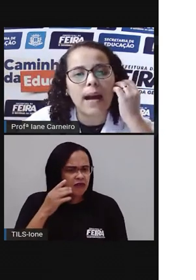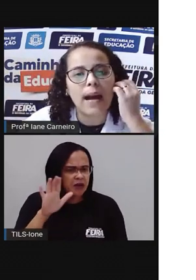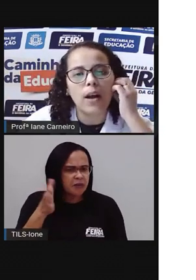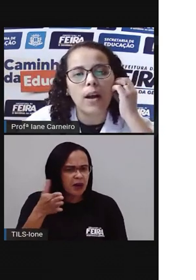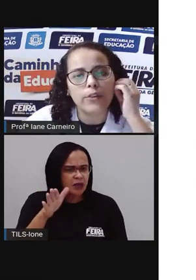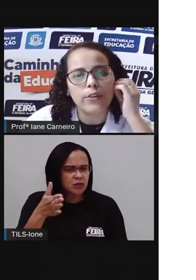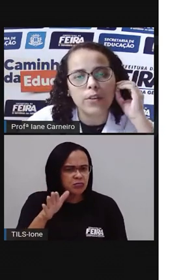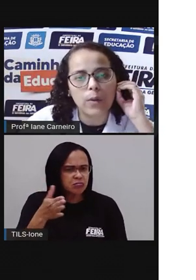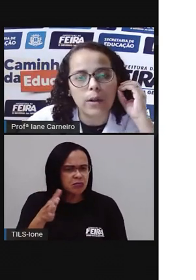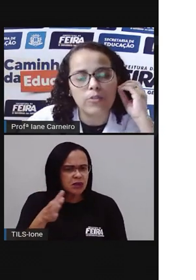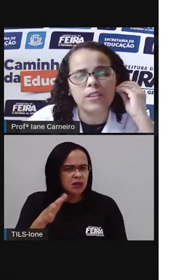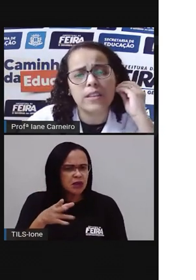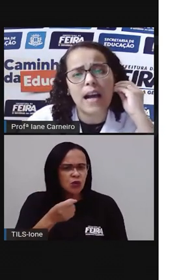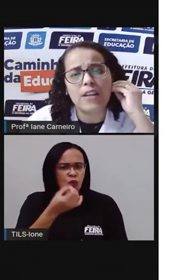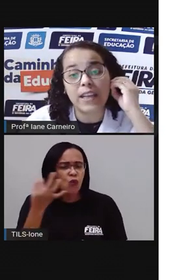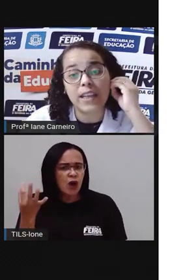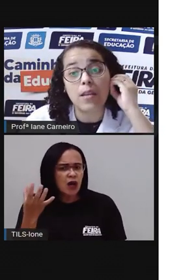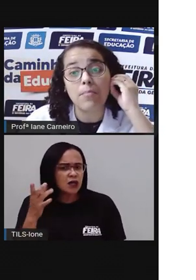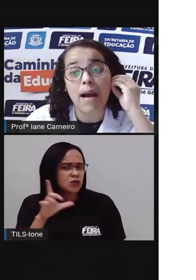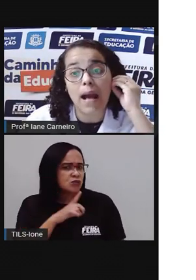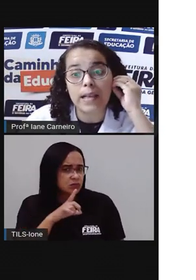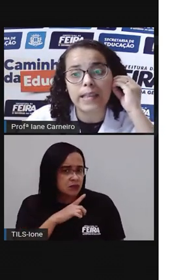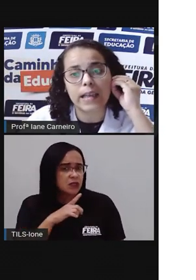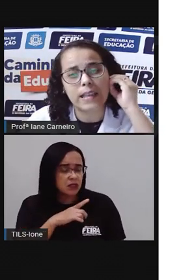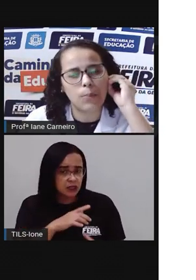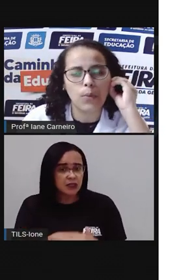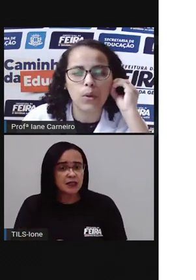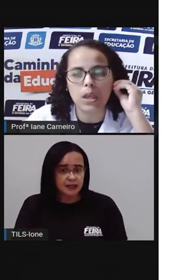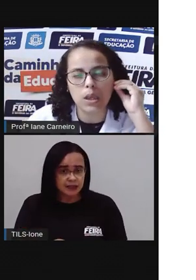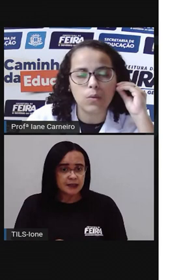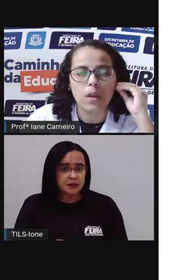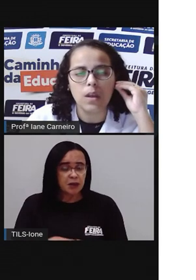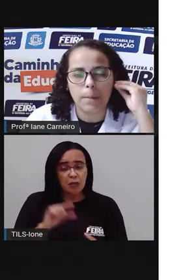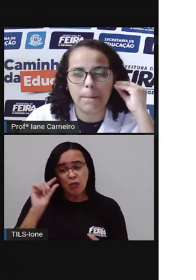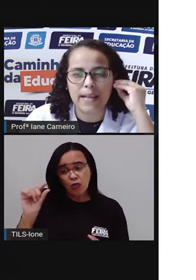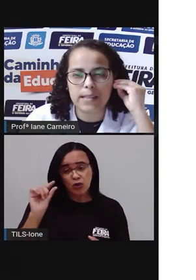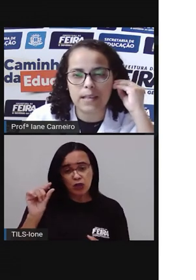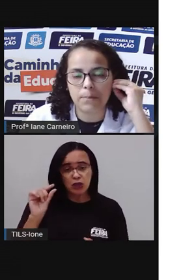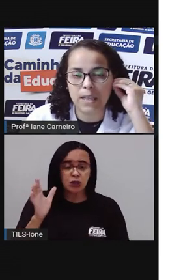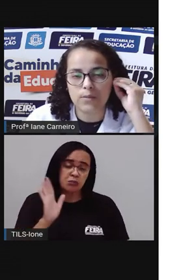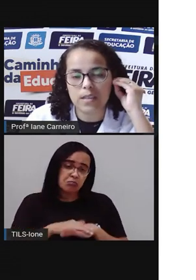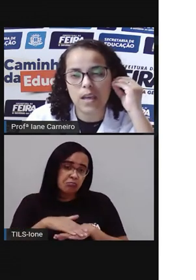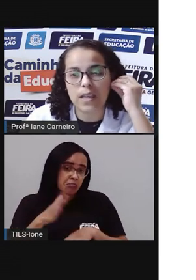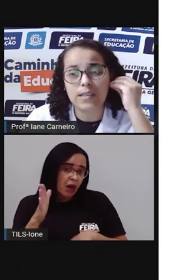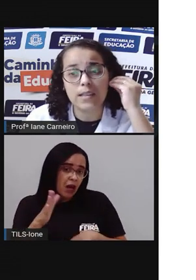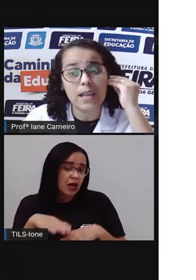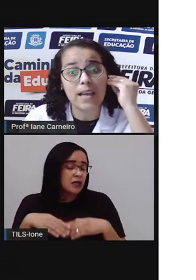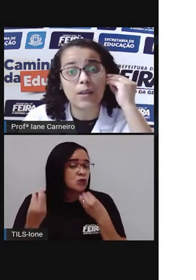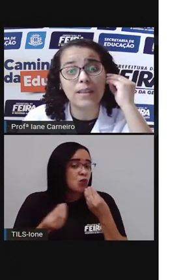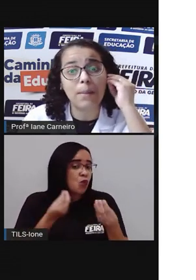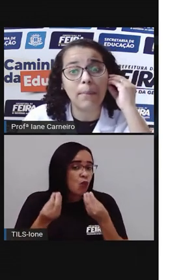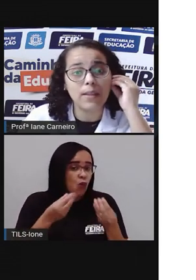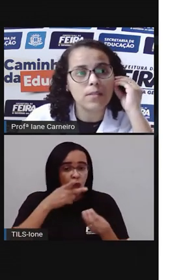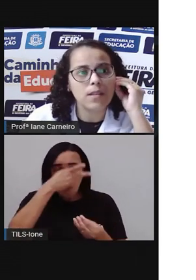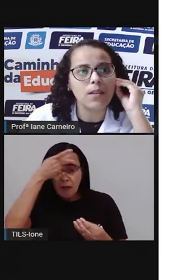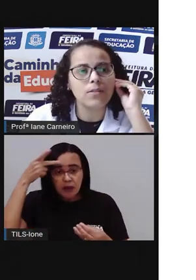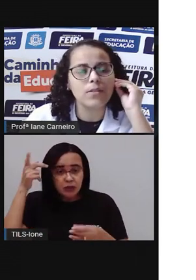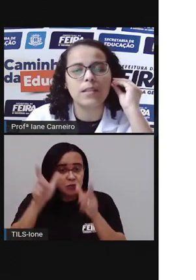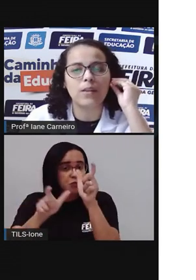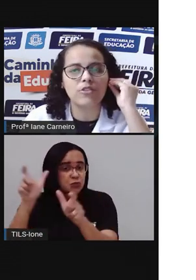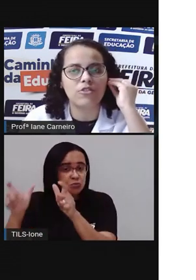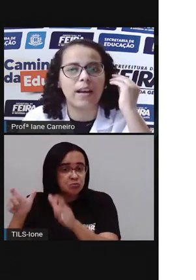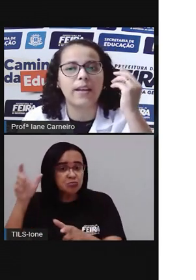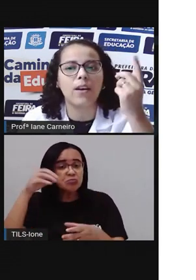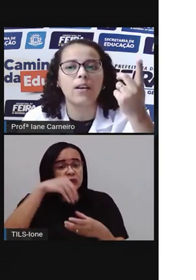observar. Ó, aqui eu estou vendo a quantidade, aqui tem mais, aqui tem um pouquinho menos que esse, e esse é o que tem menos que